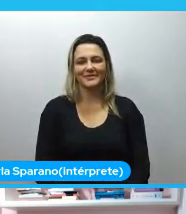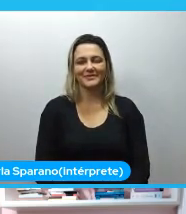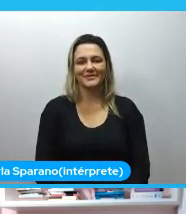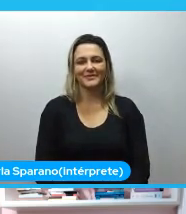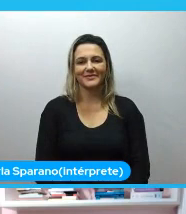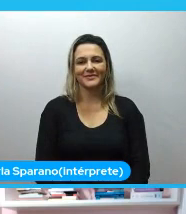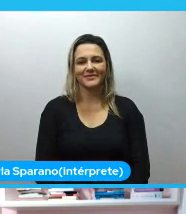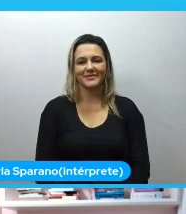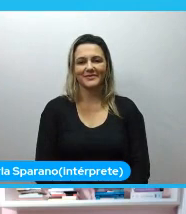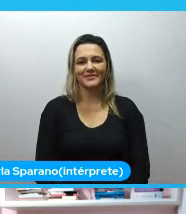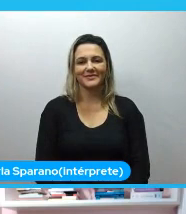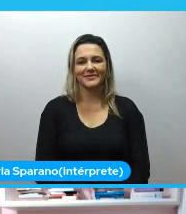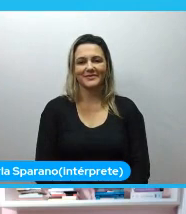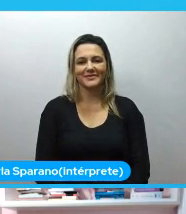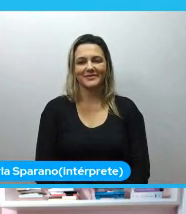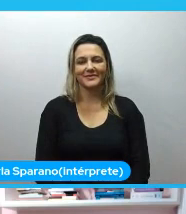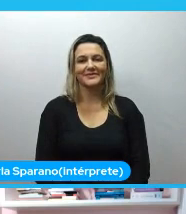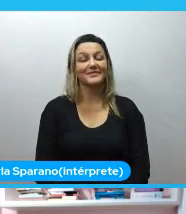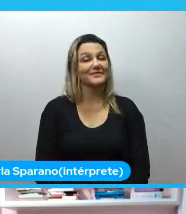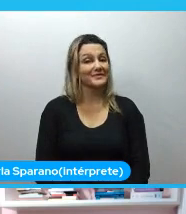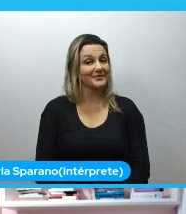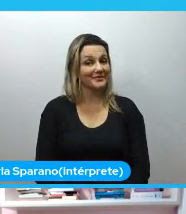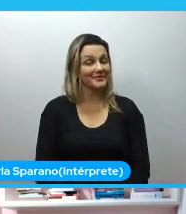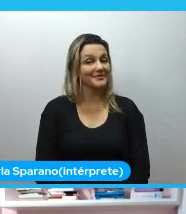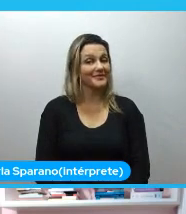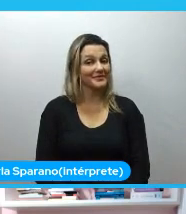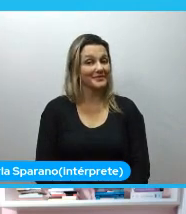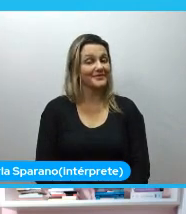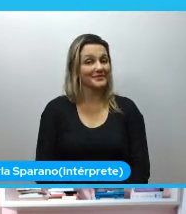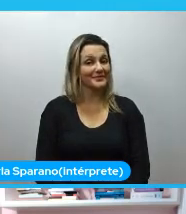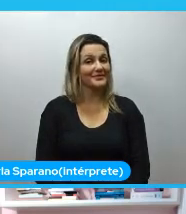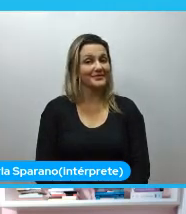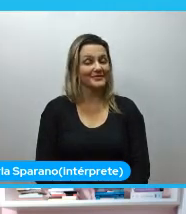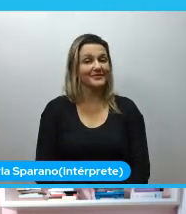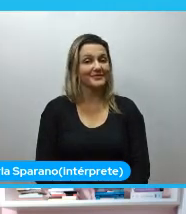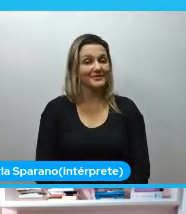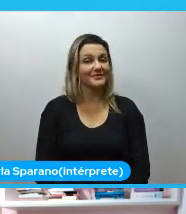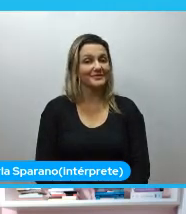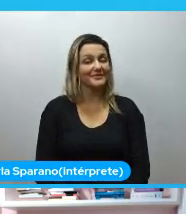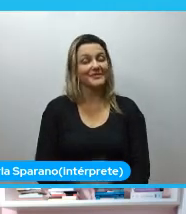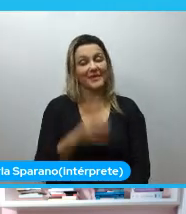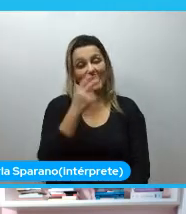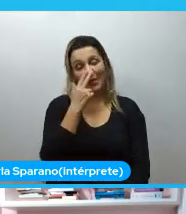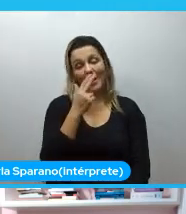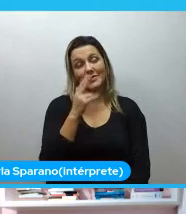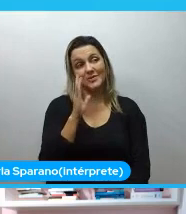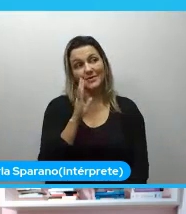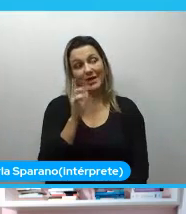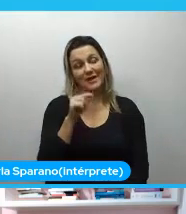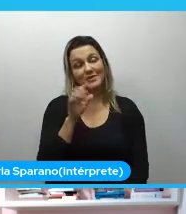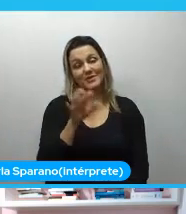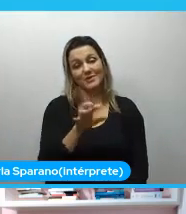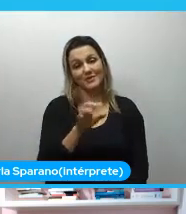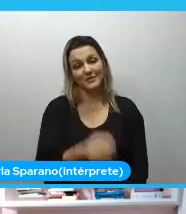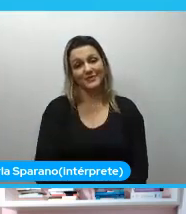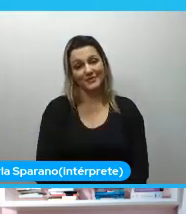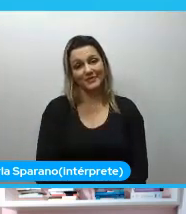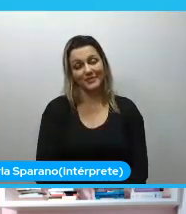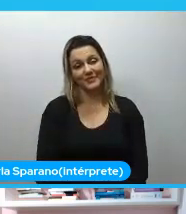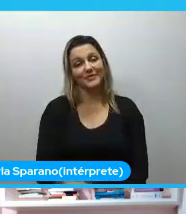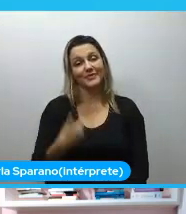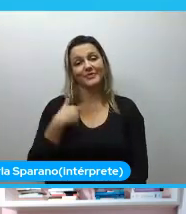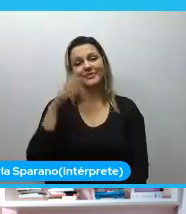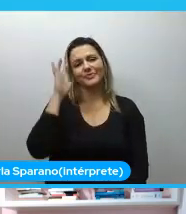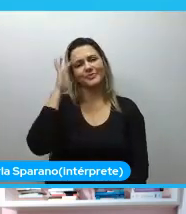e aí eu acho que era isso eu decidi trazer